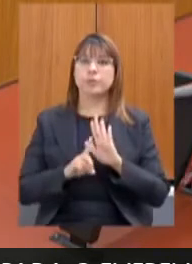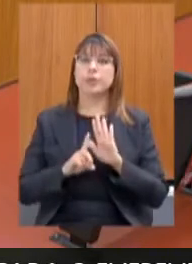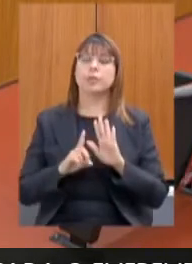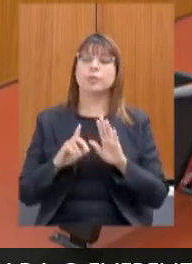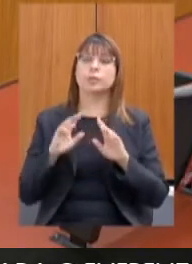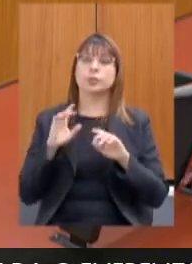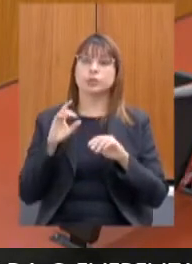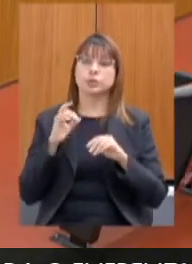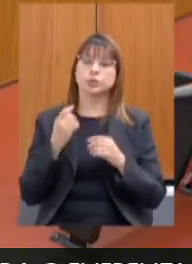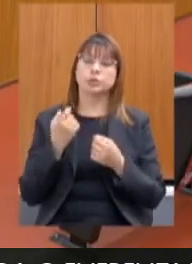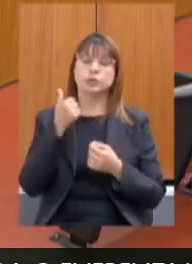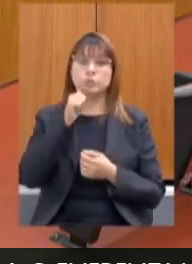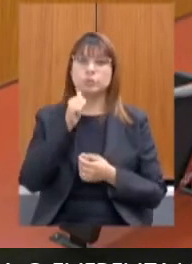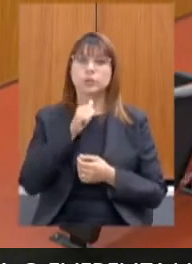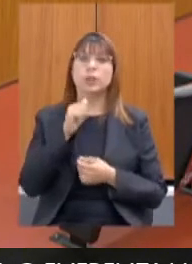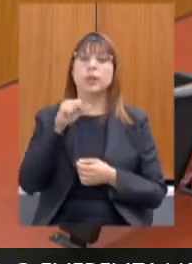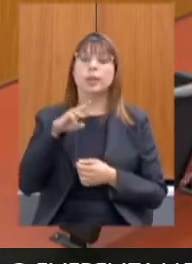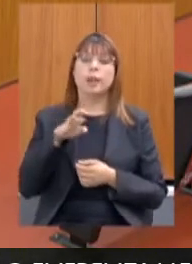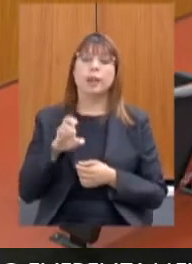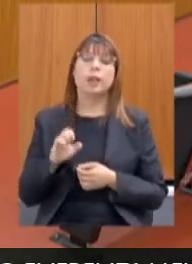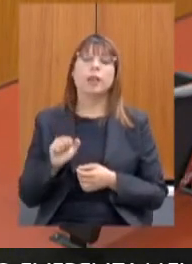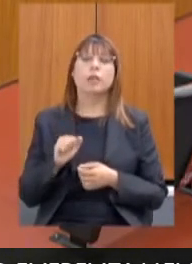mulheres como vota Andréia de Jesus